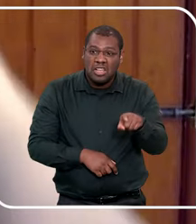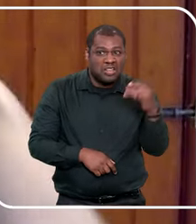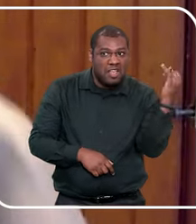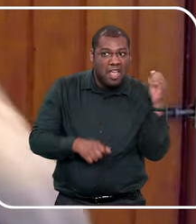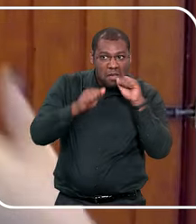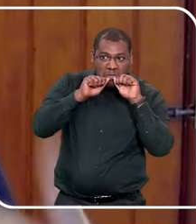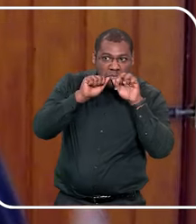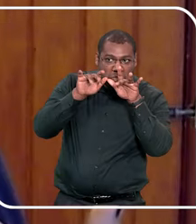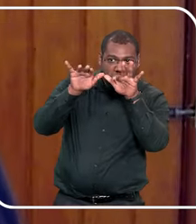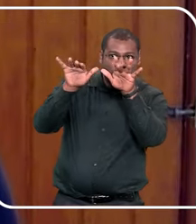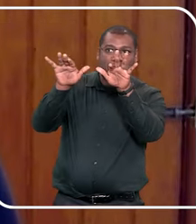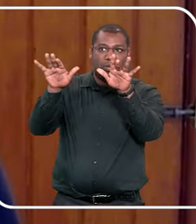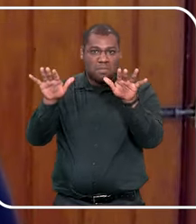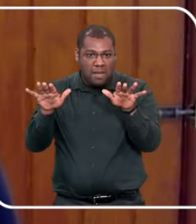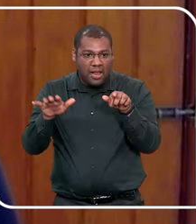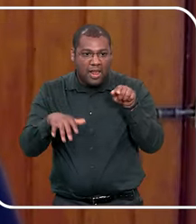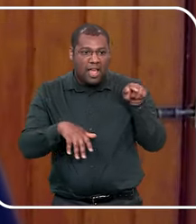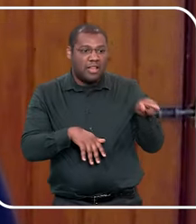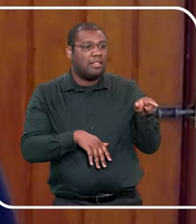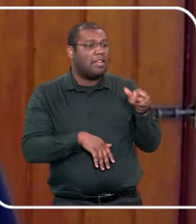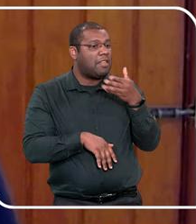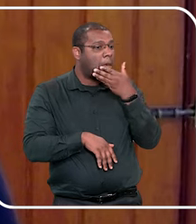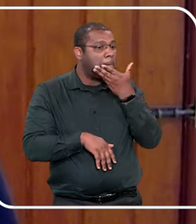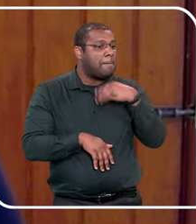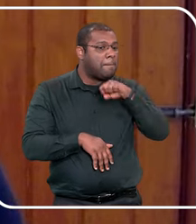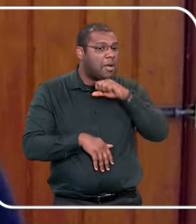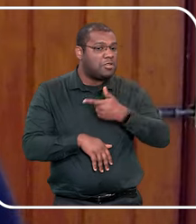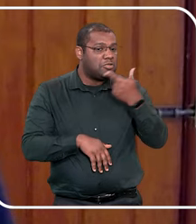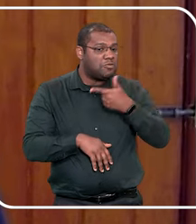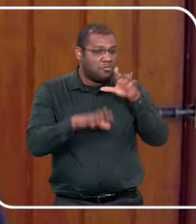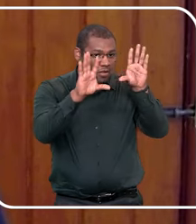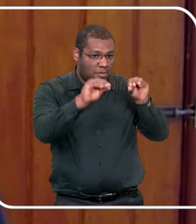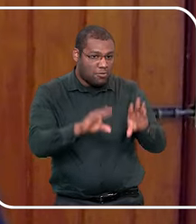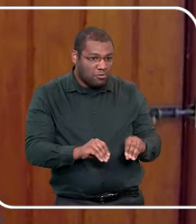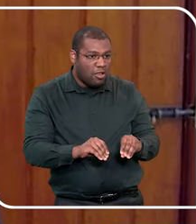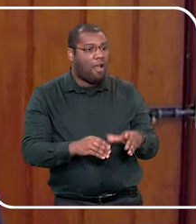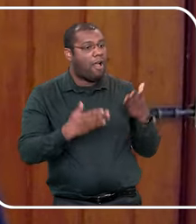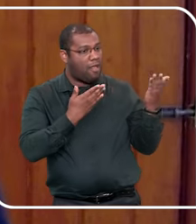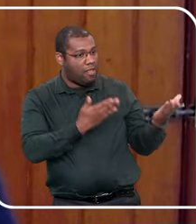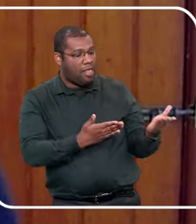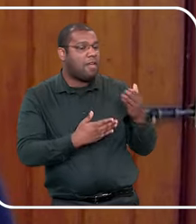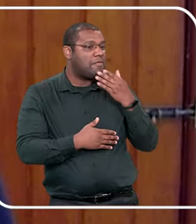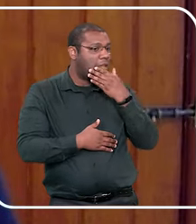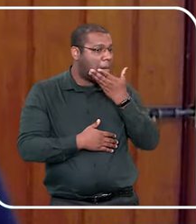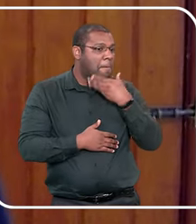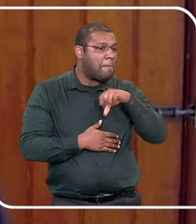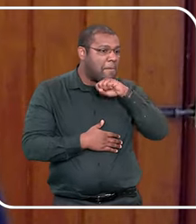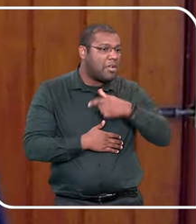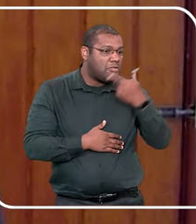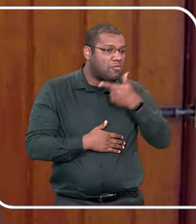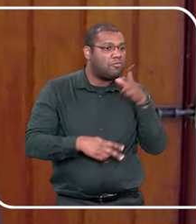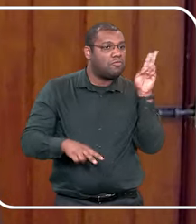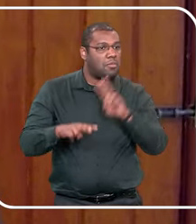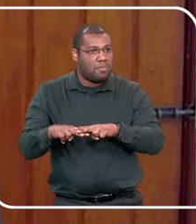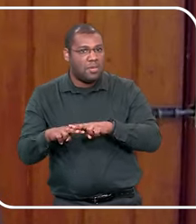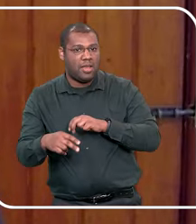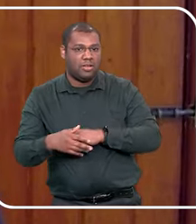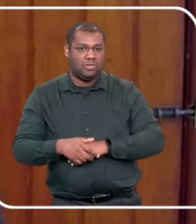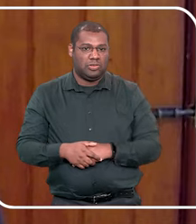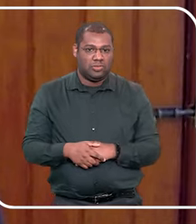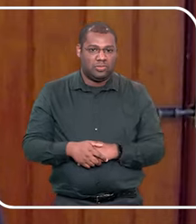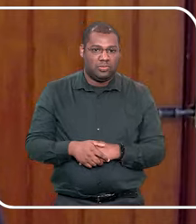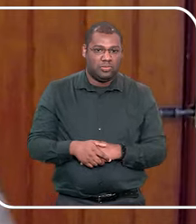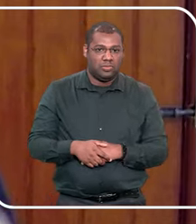não dá pra julgar, mas ela falou, tá vendo? Se você contar, você e seus irmãos nunca mais vão me ver, o fulano vai ser preso, você nunca mais vai vê-lo.